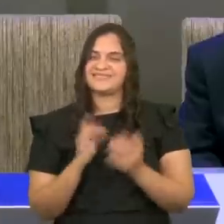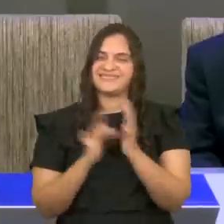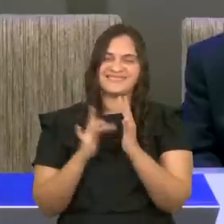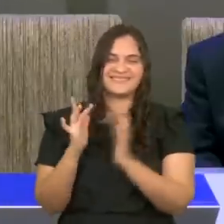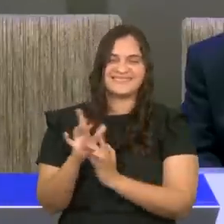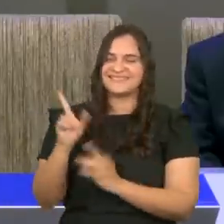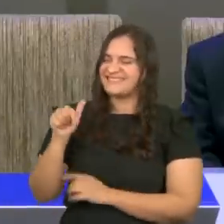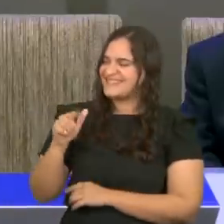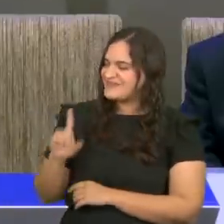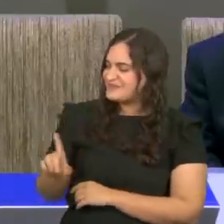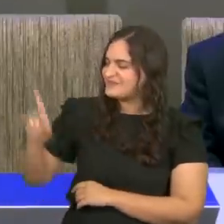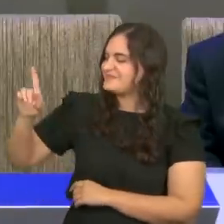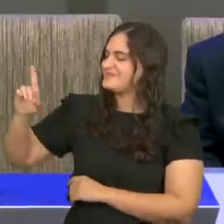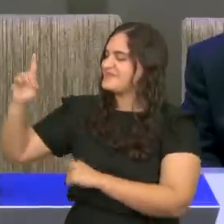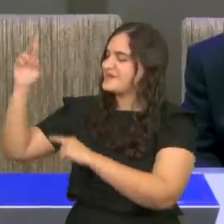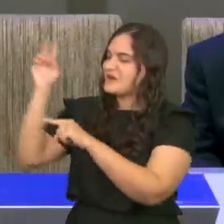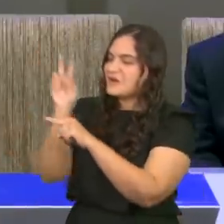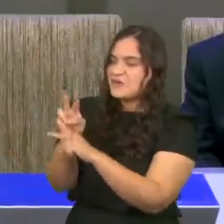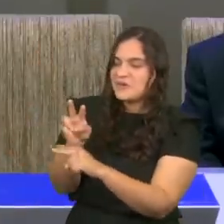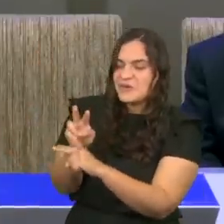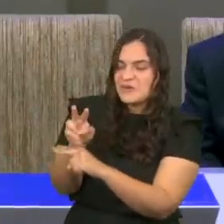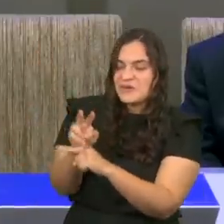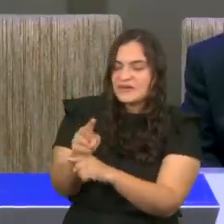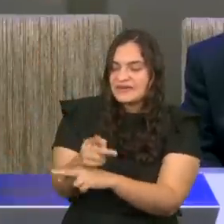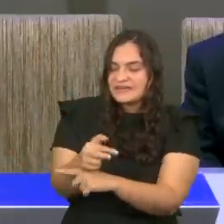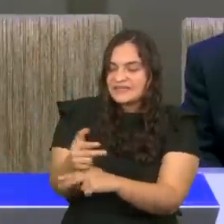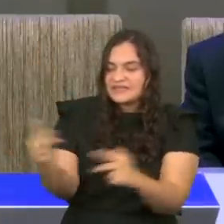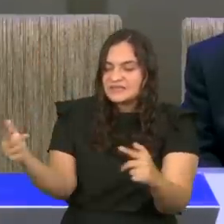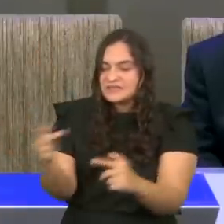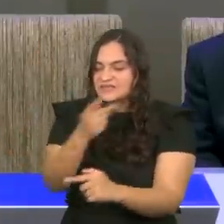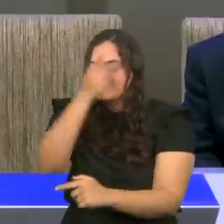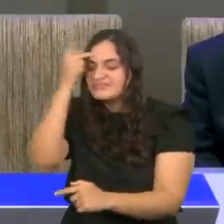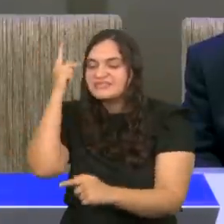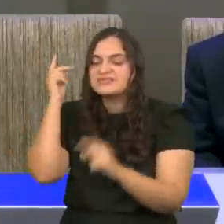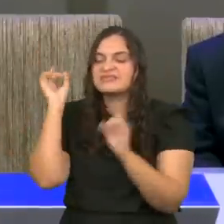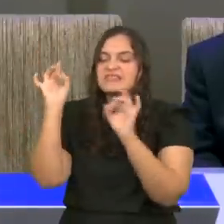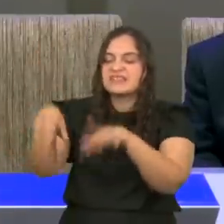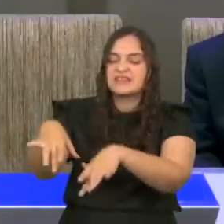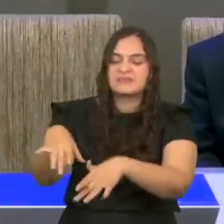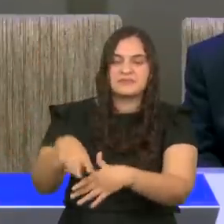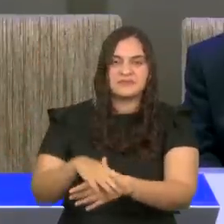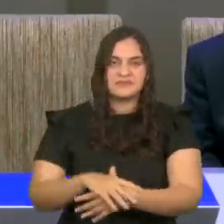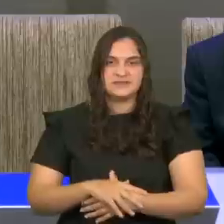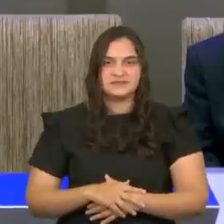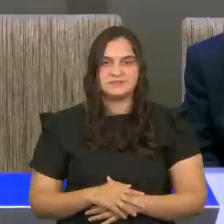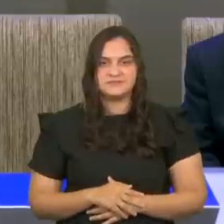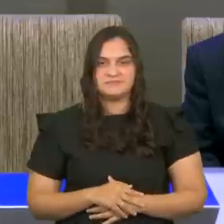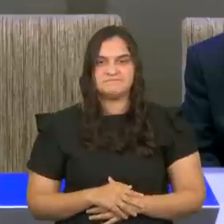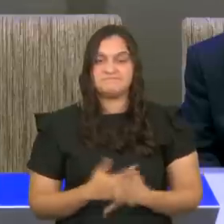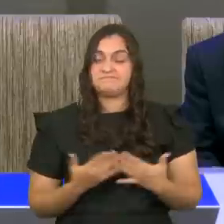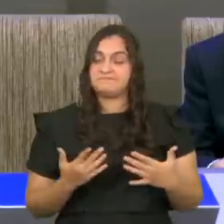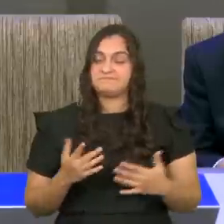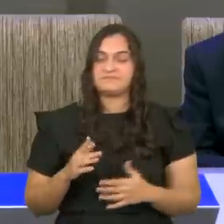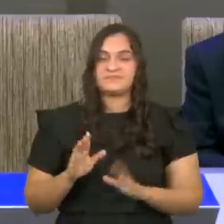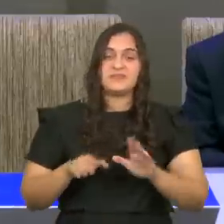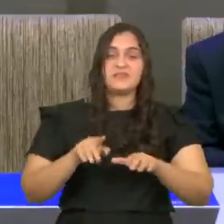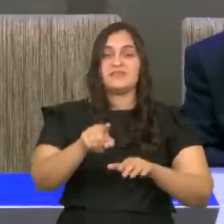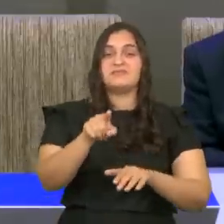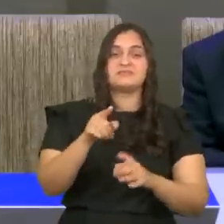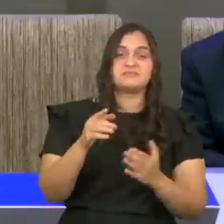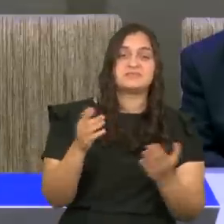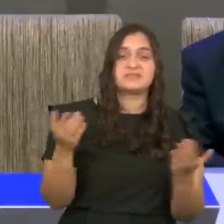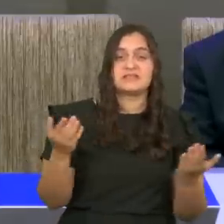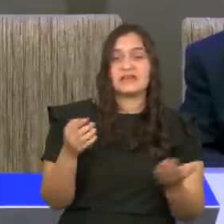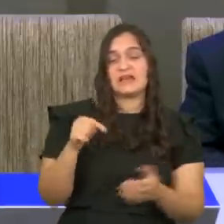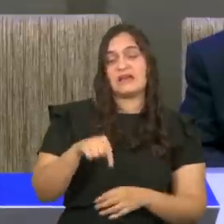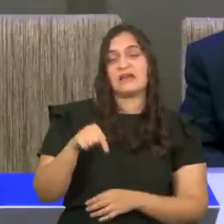um Deus que cuida daquilo que está desprezado. Aleluia! Talvez você esteja aqui olhando para mim,